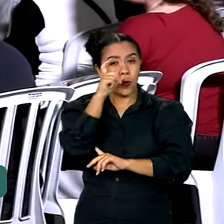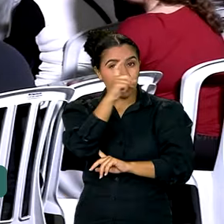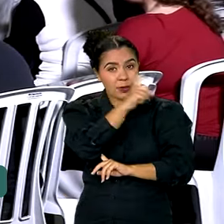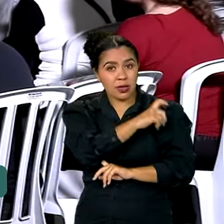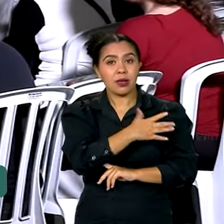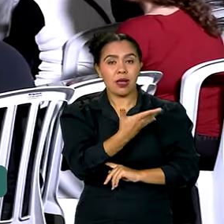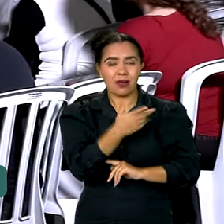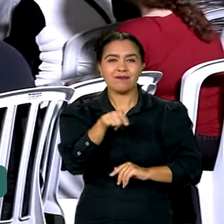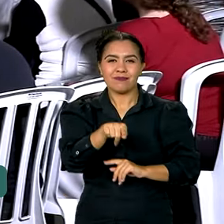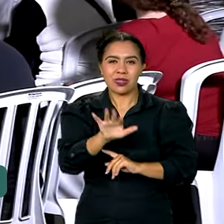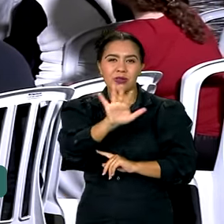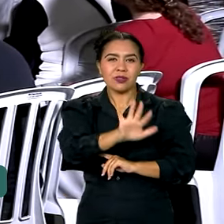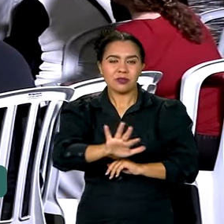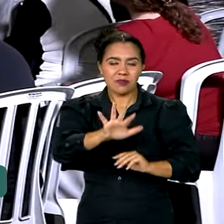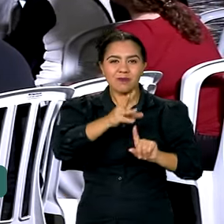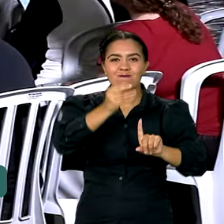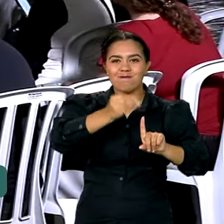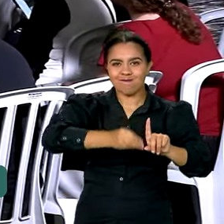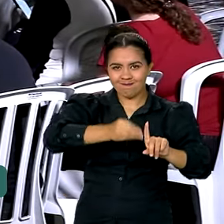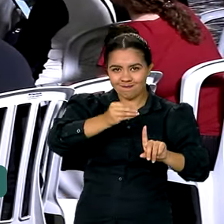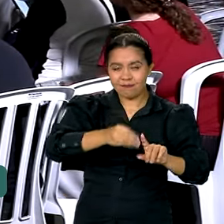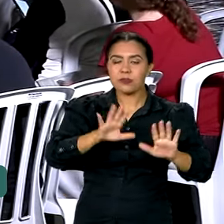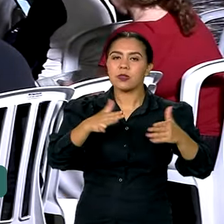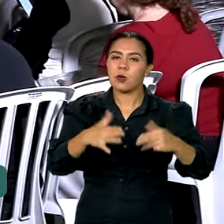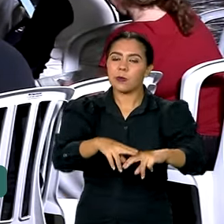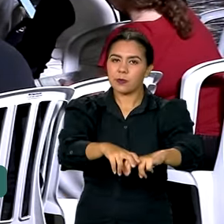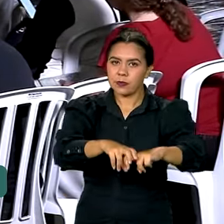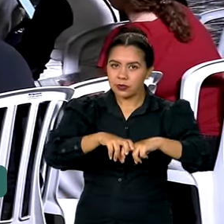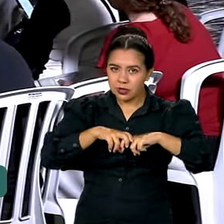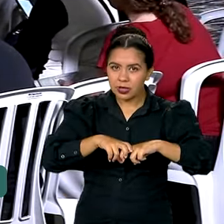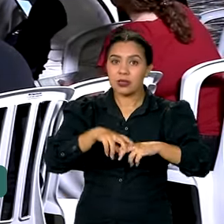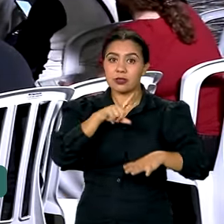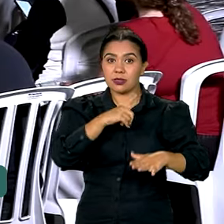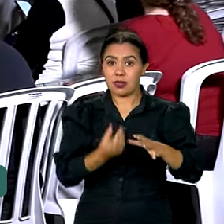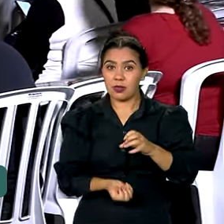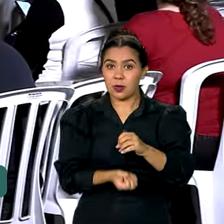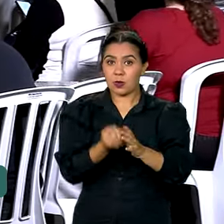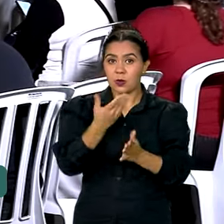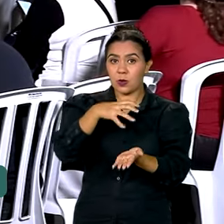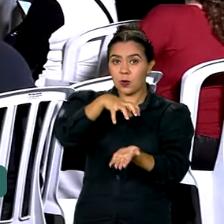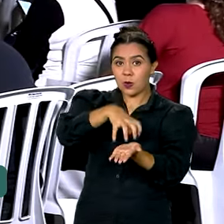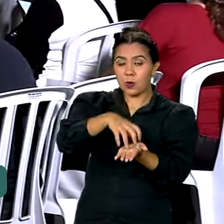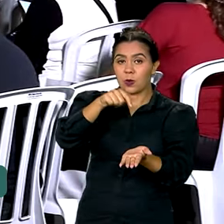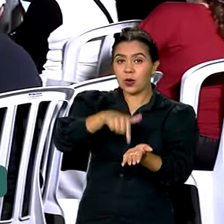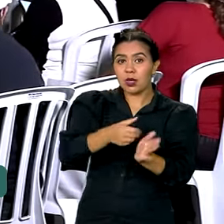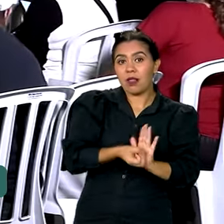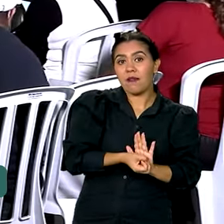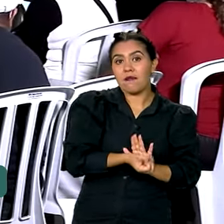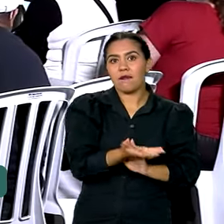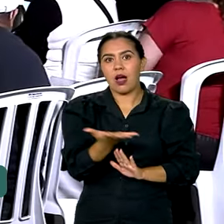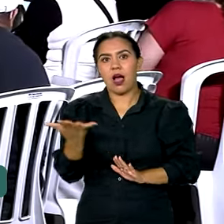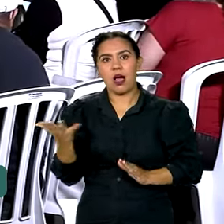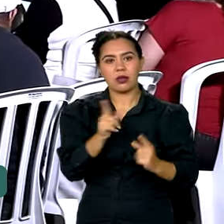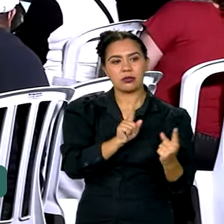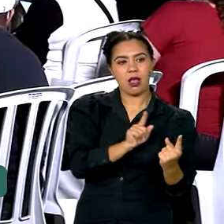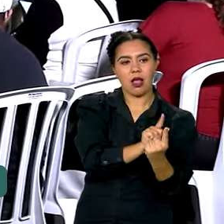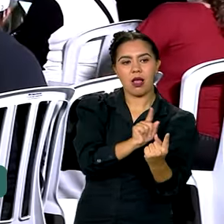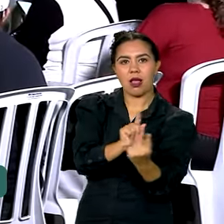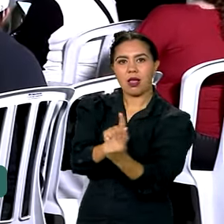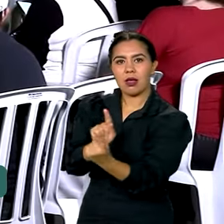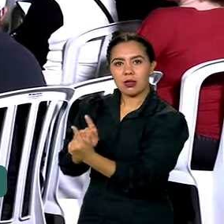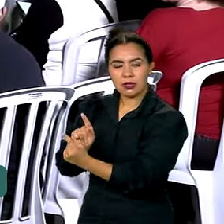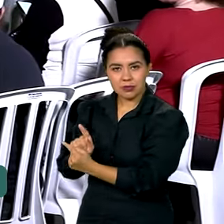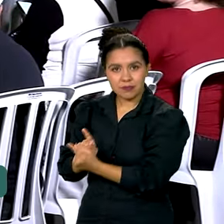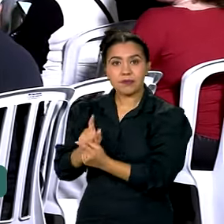está vivendo uma situação de vulnerabilidade. Foi por isso que o mutirão da Central da Cidadania reuniu num só lugar diversos serviços.